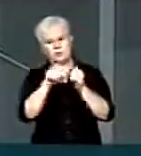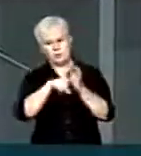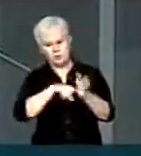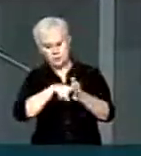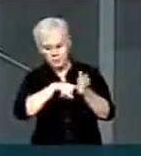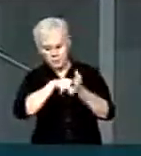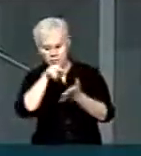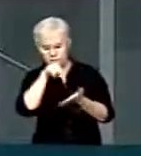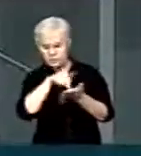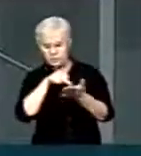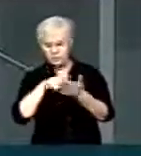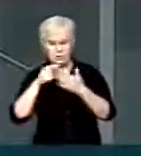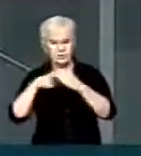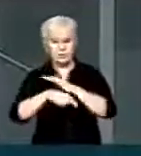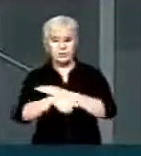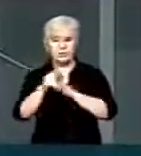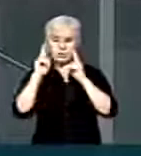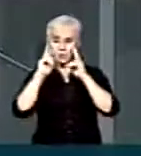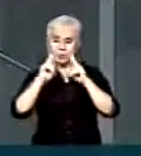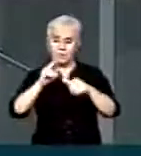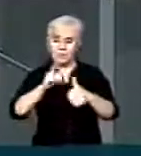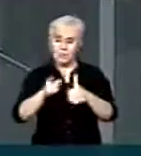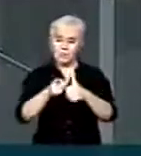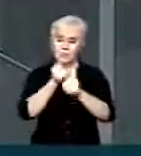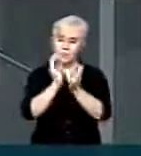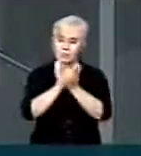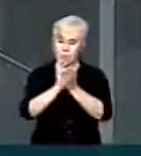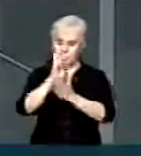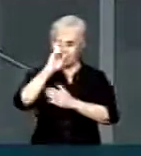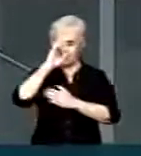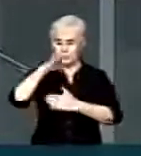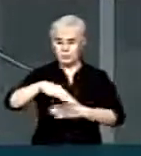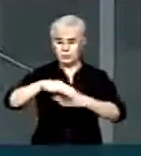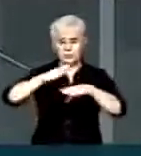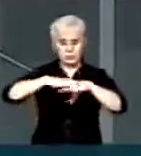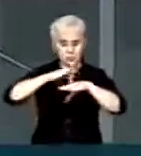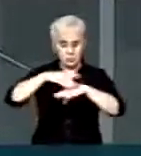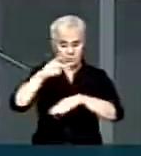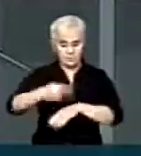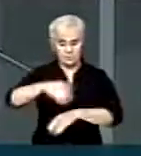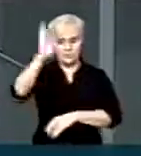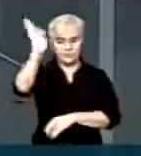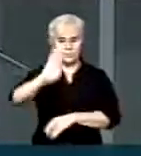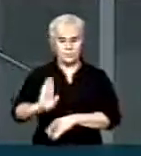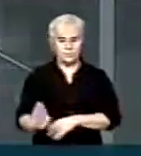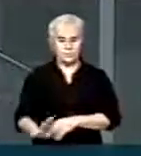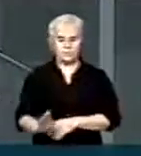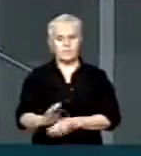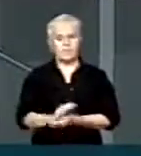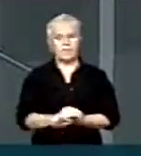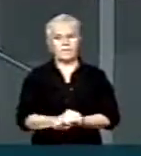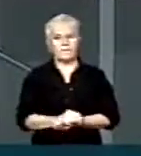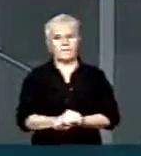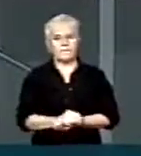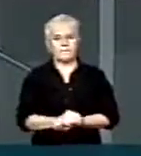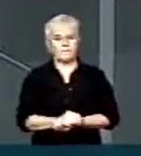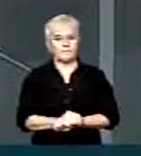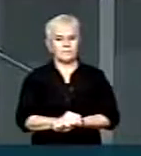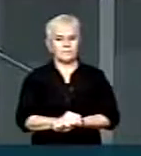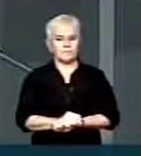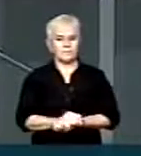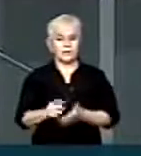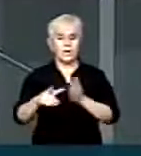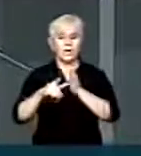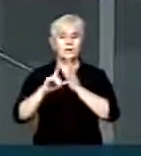de verdade É ouvir as autoridades brasileiras Antes de qualquer tomada de providência Com a Justiça